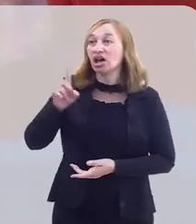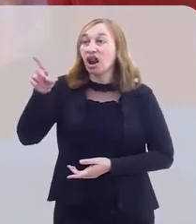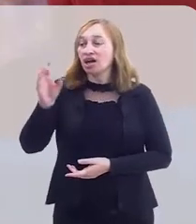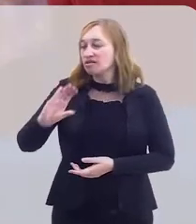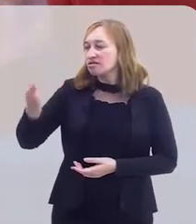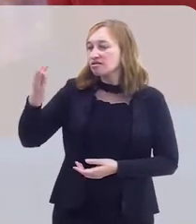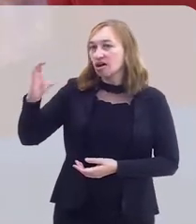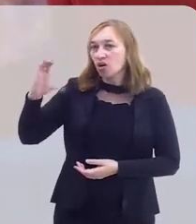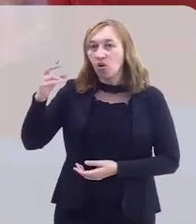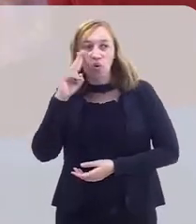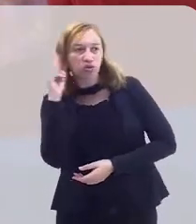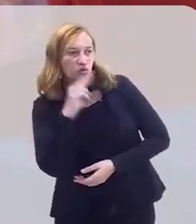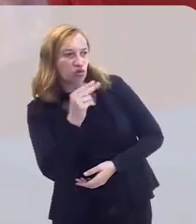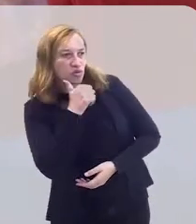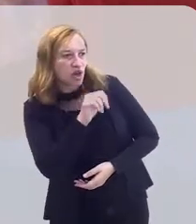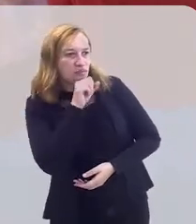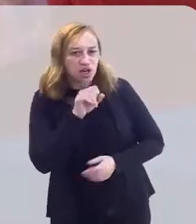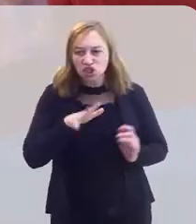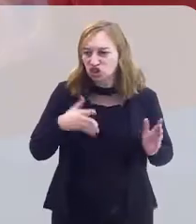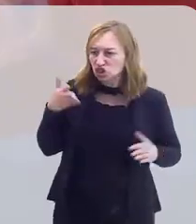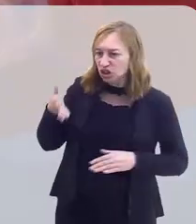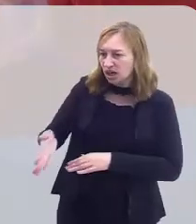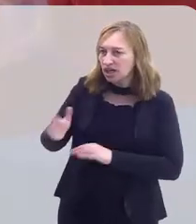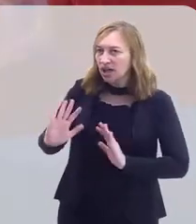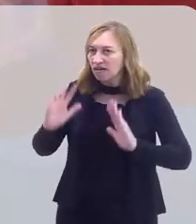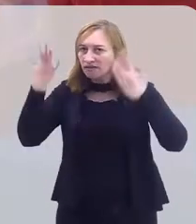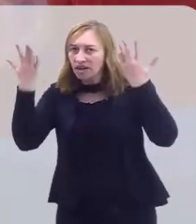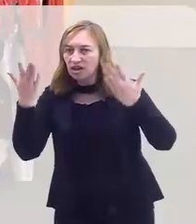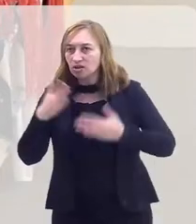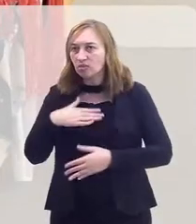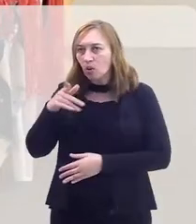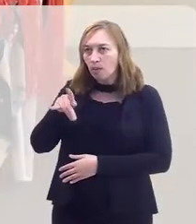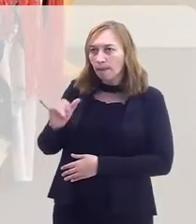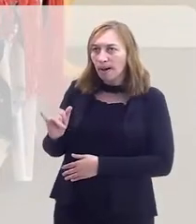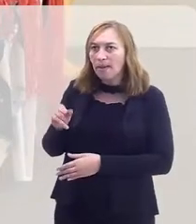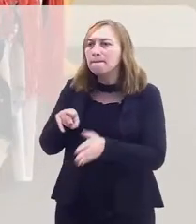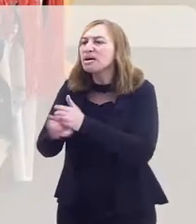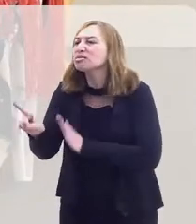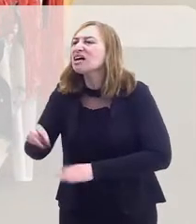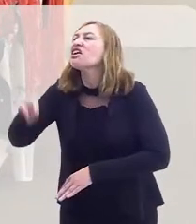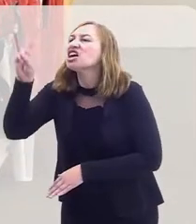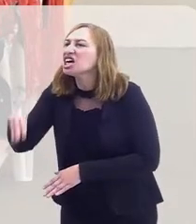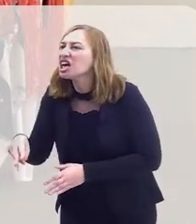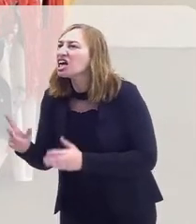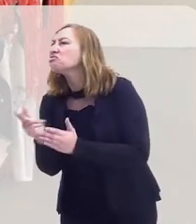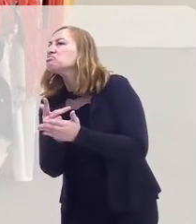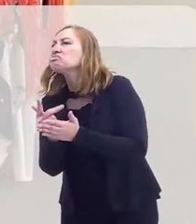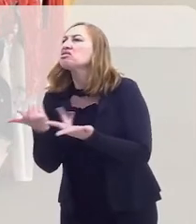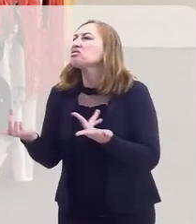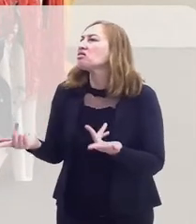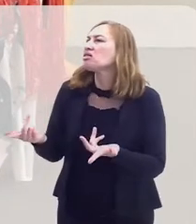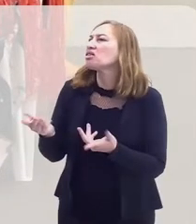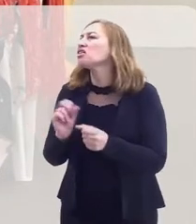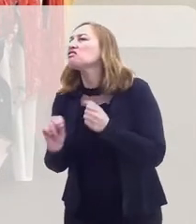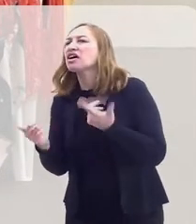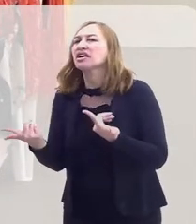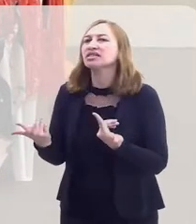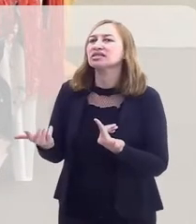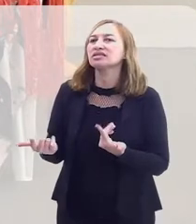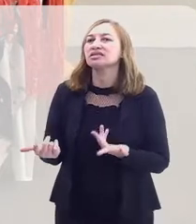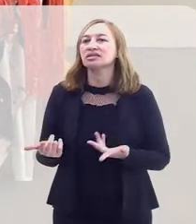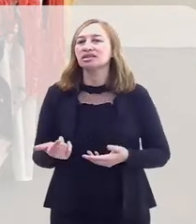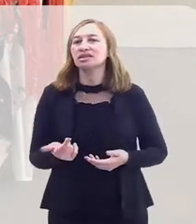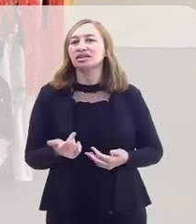lá de Niterói, quando viu minha mãe chegar numa festa com meu pai, com aquela roupa, e elas perguntaram quem era o estilista e tal.